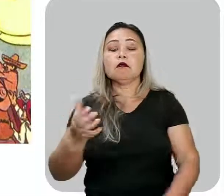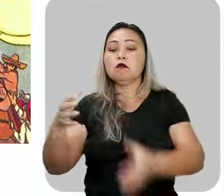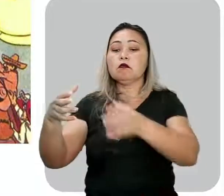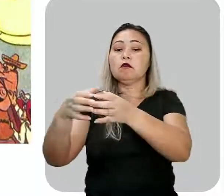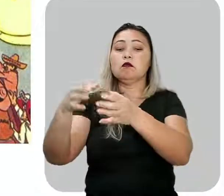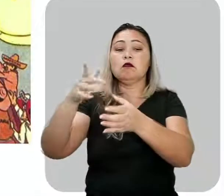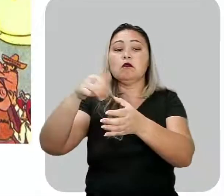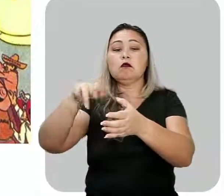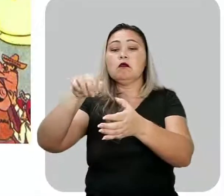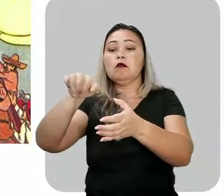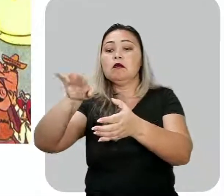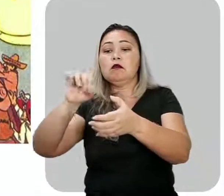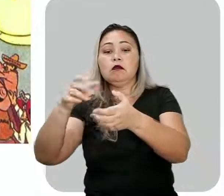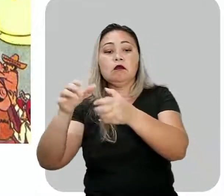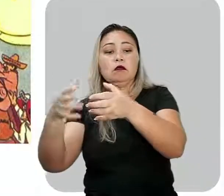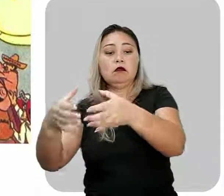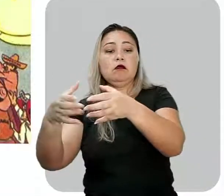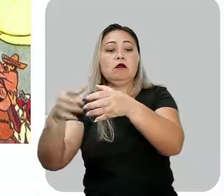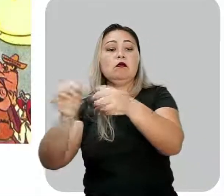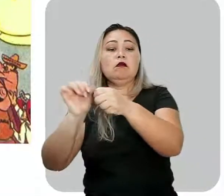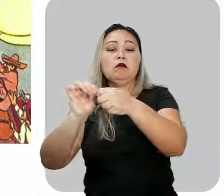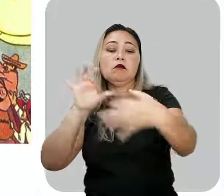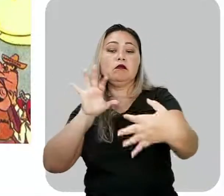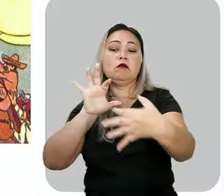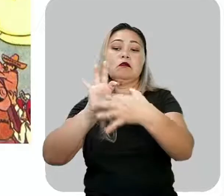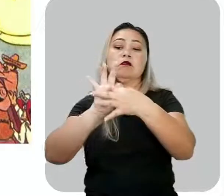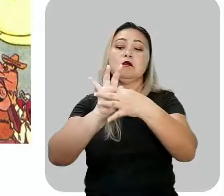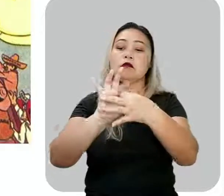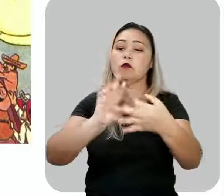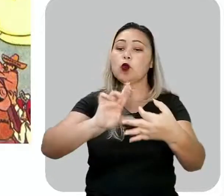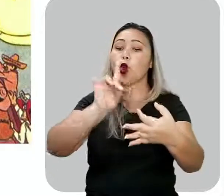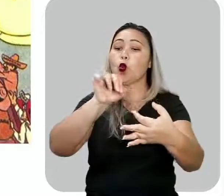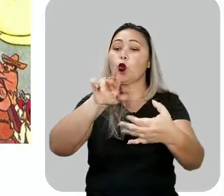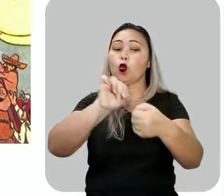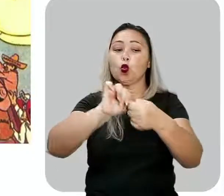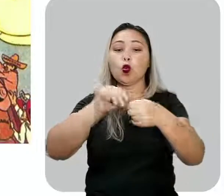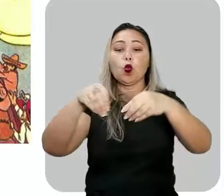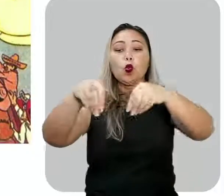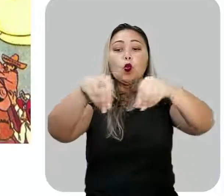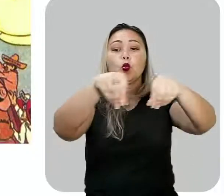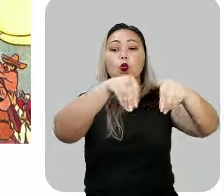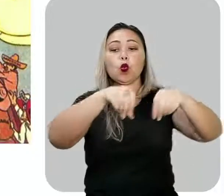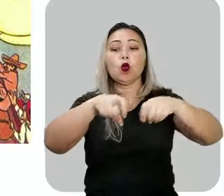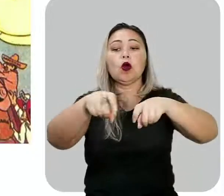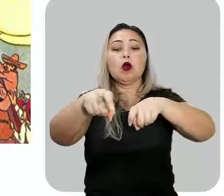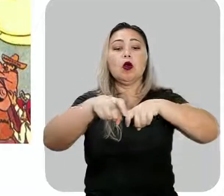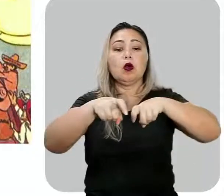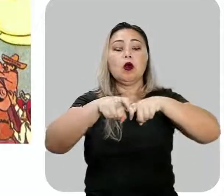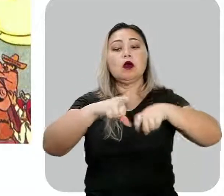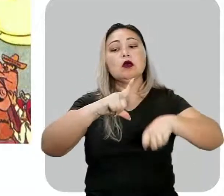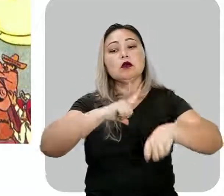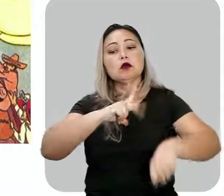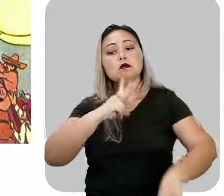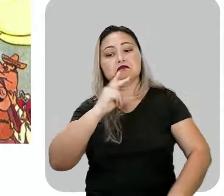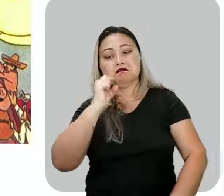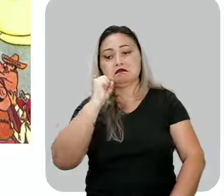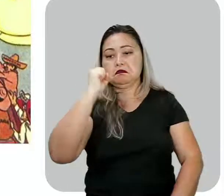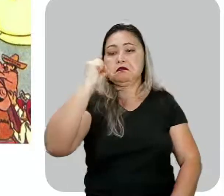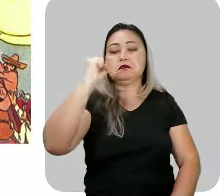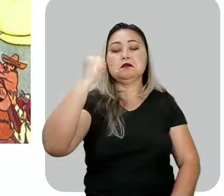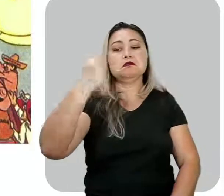as oligarquias ligadas aos grandes proprietários rurais tinha o poder.